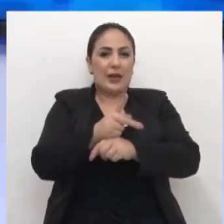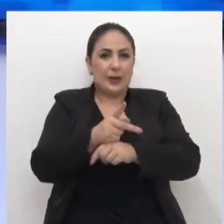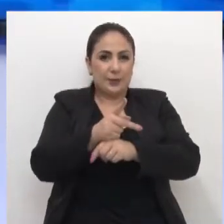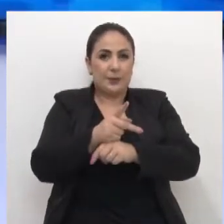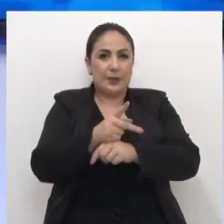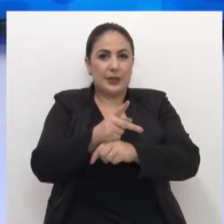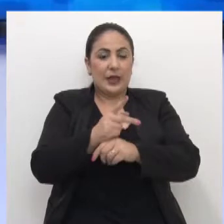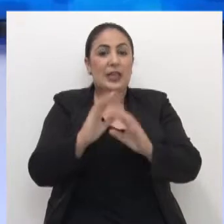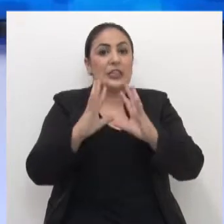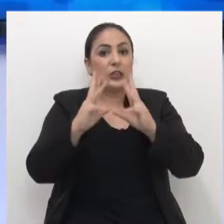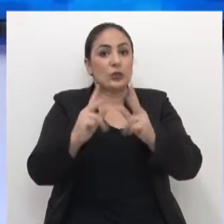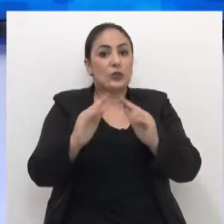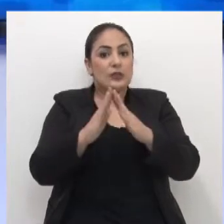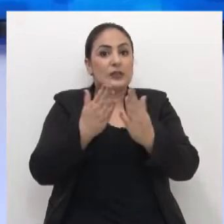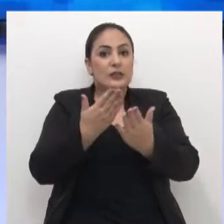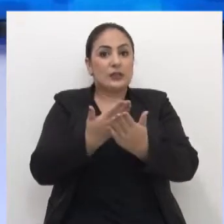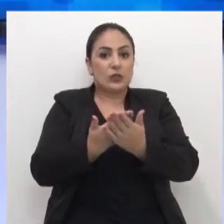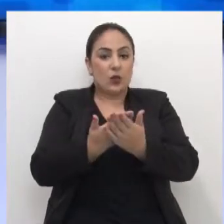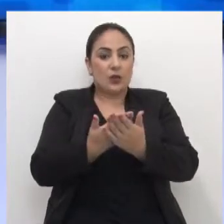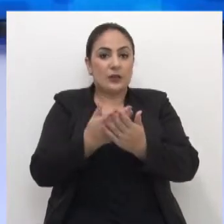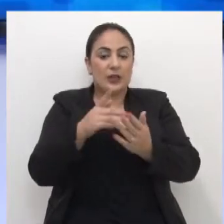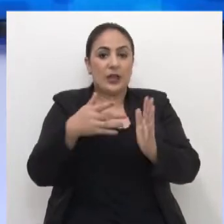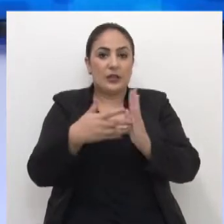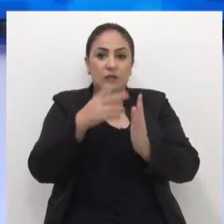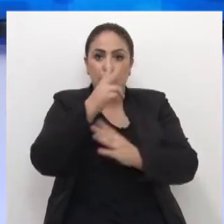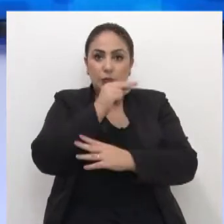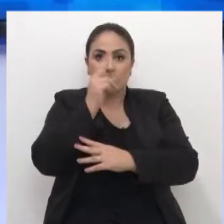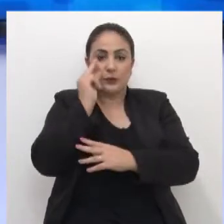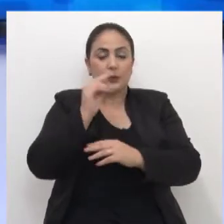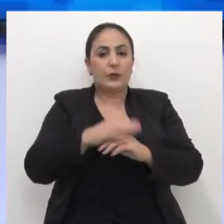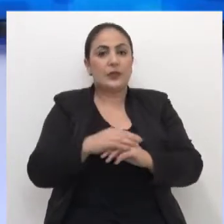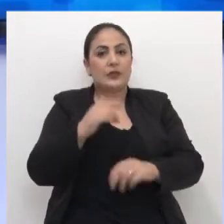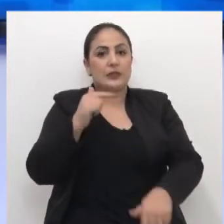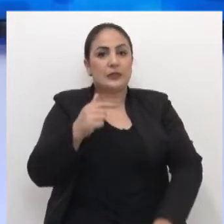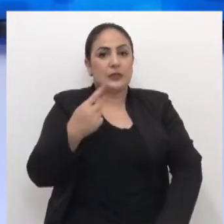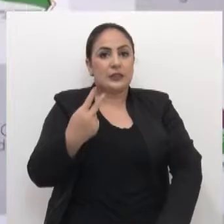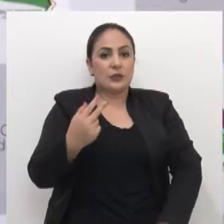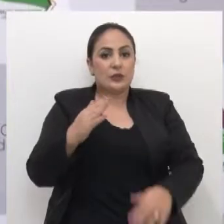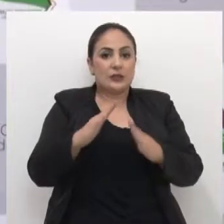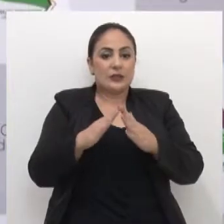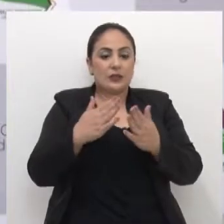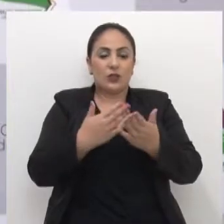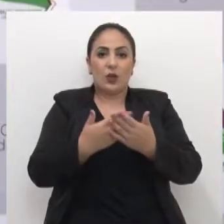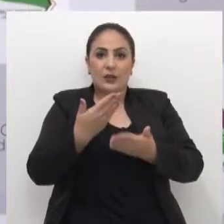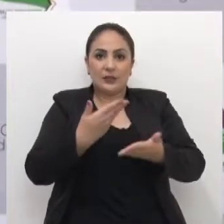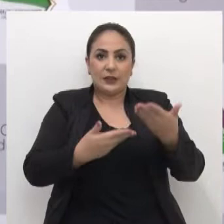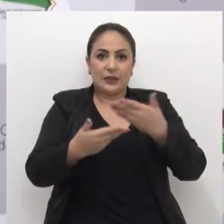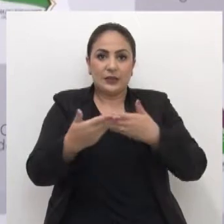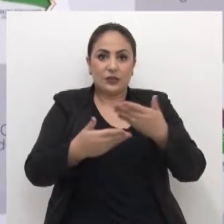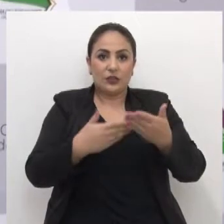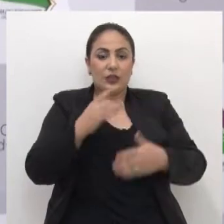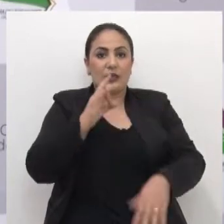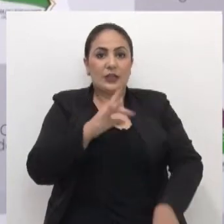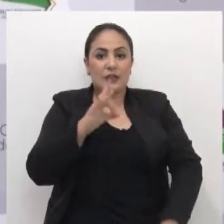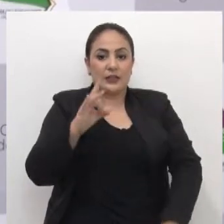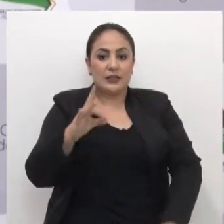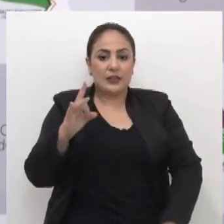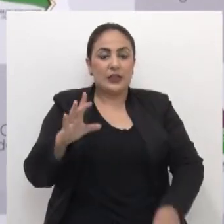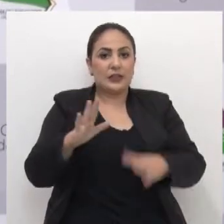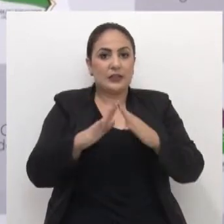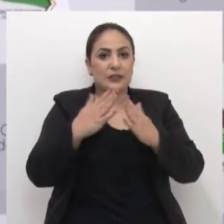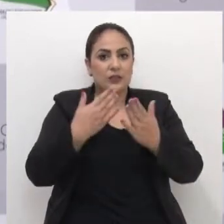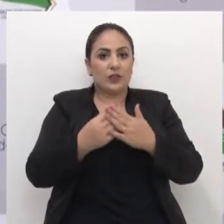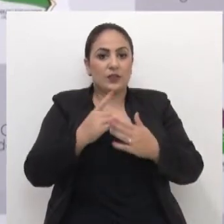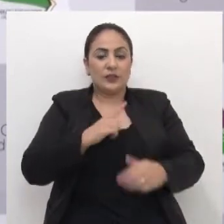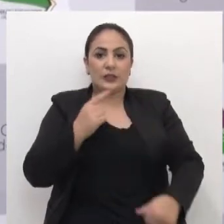câmeras de vídeo monitoramento em todas as escolas da rede municipal. 72 escolas serão contempladas.